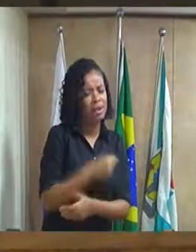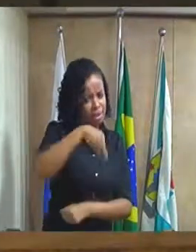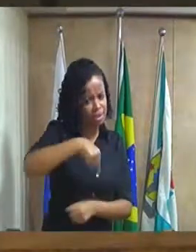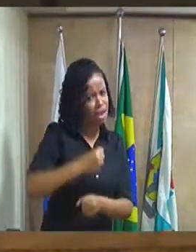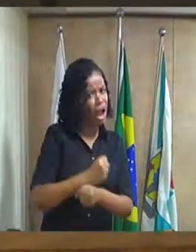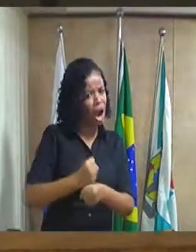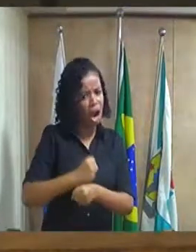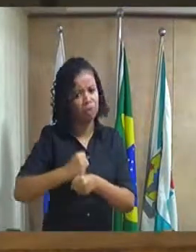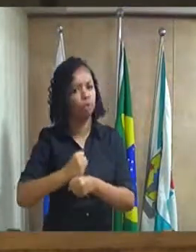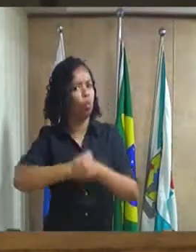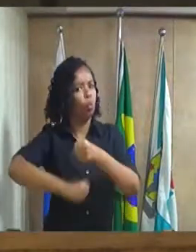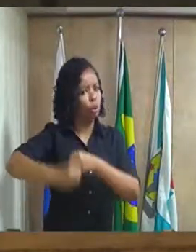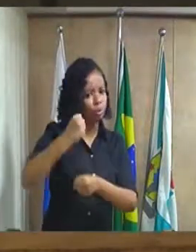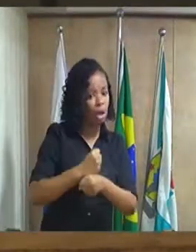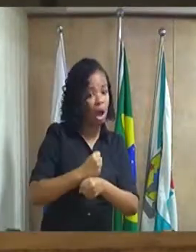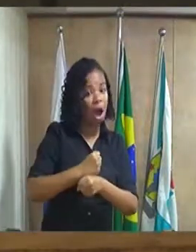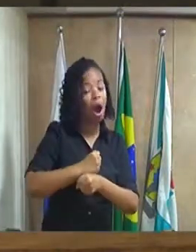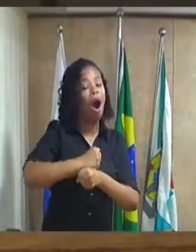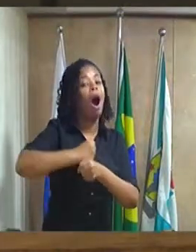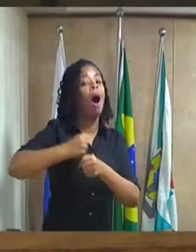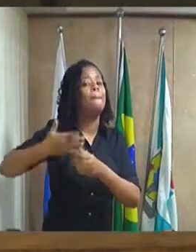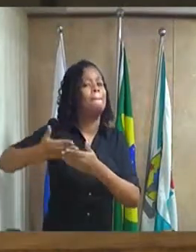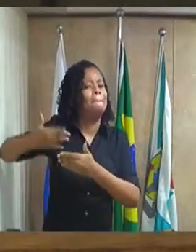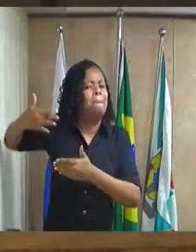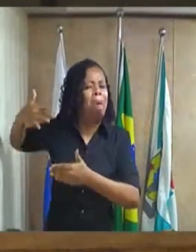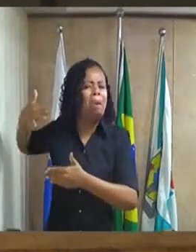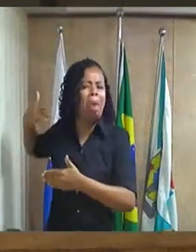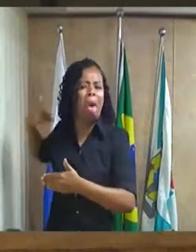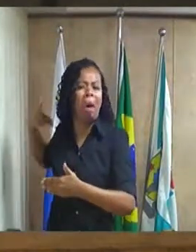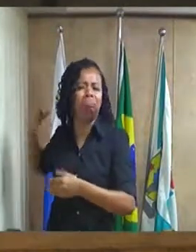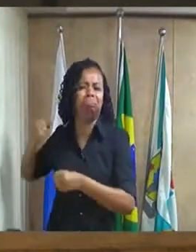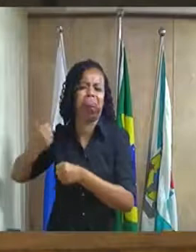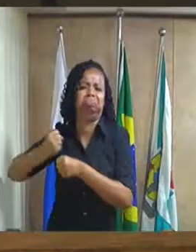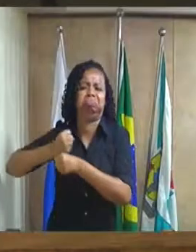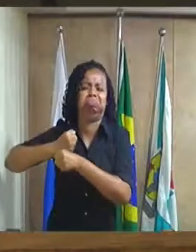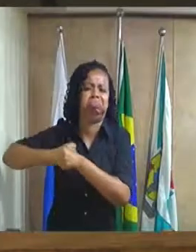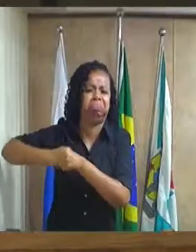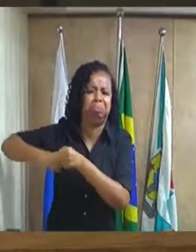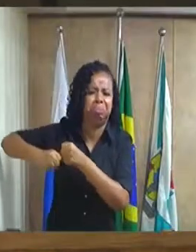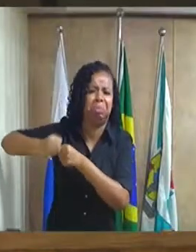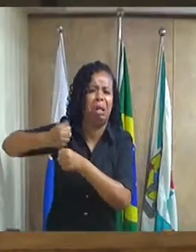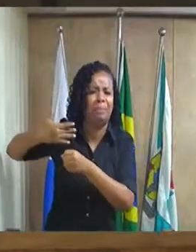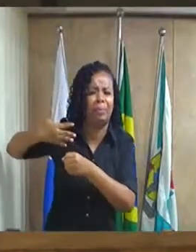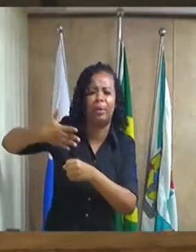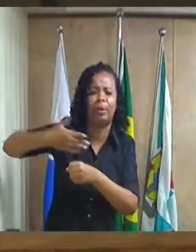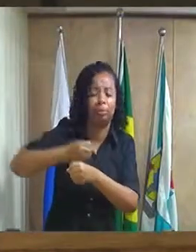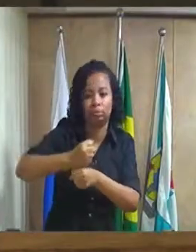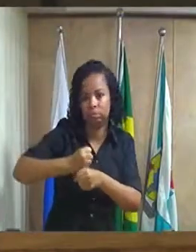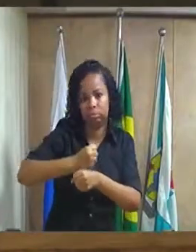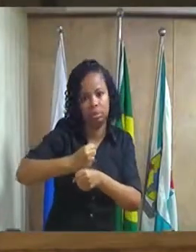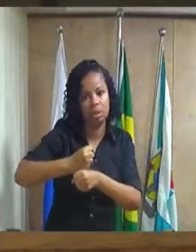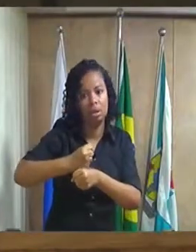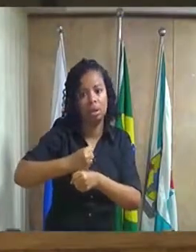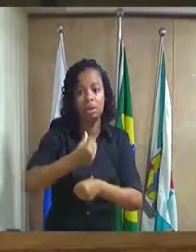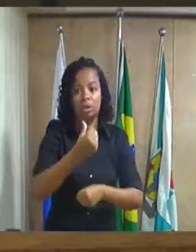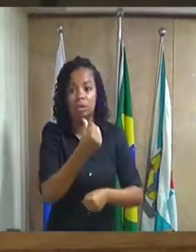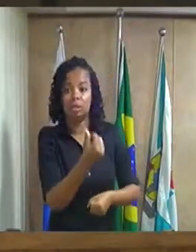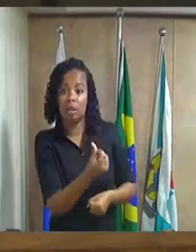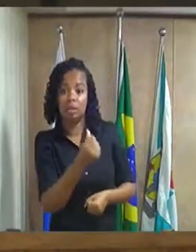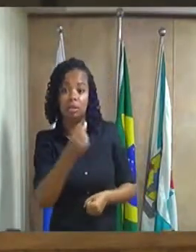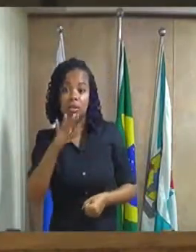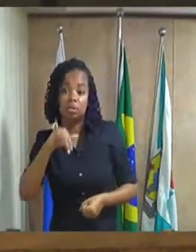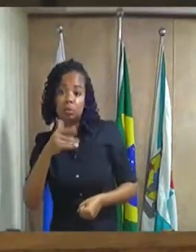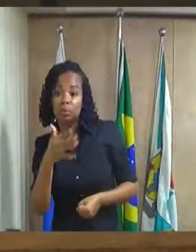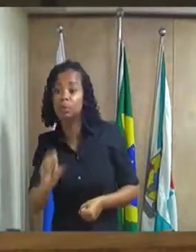passado são de anos e muitos anos 6 bilhões de reais eu não vi os papéis ele está